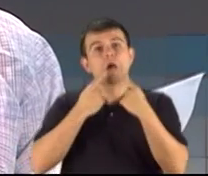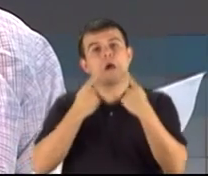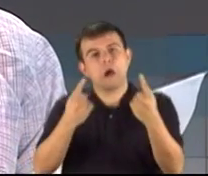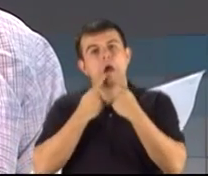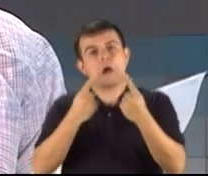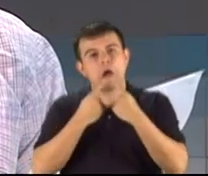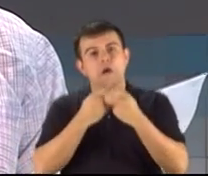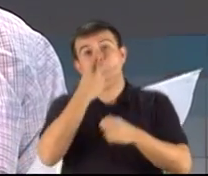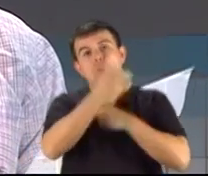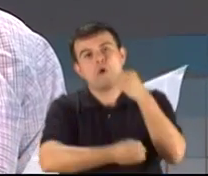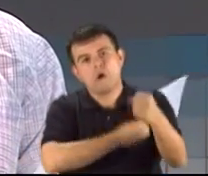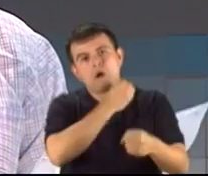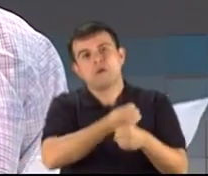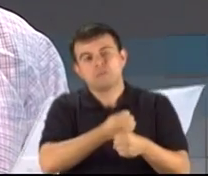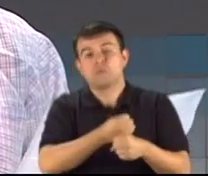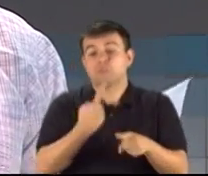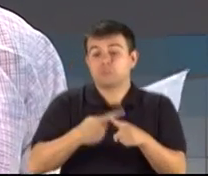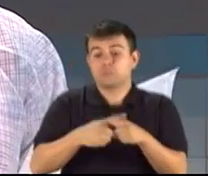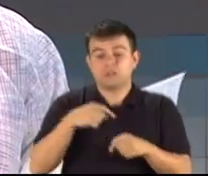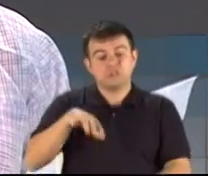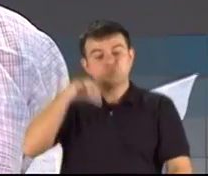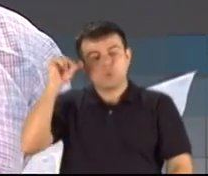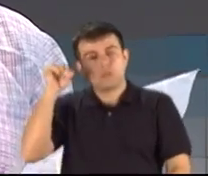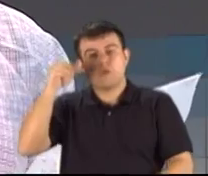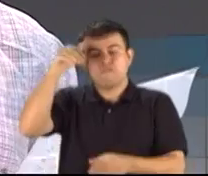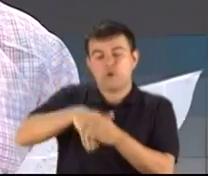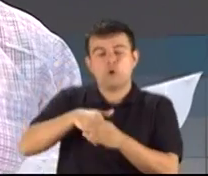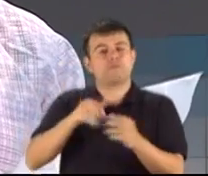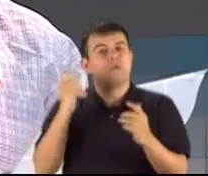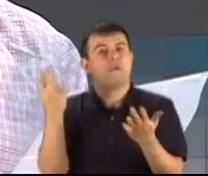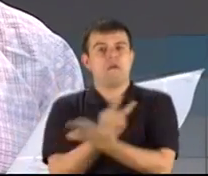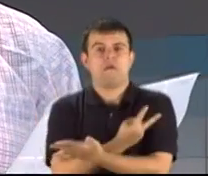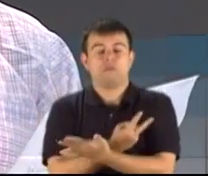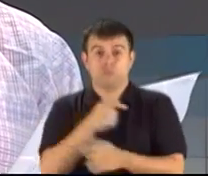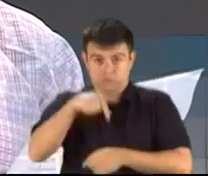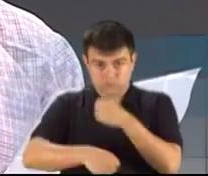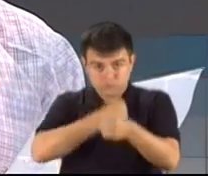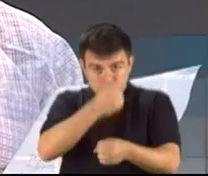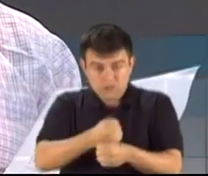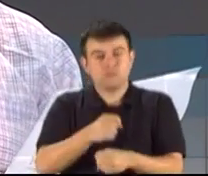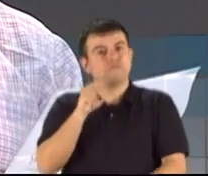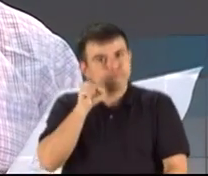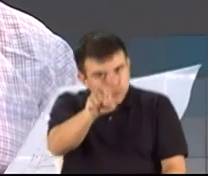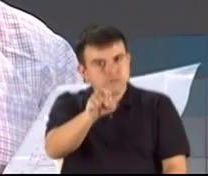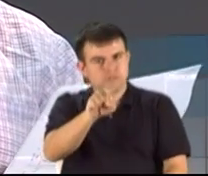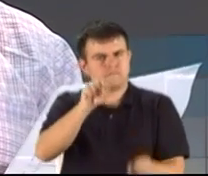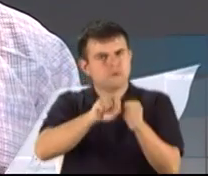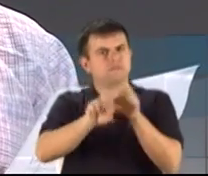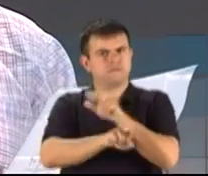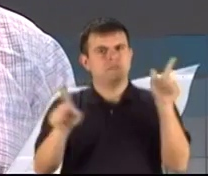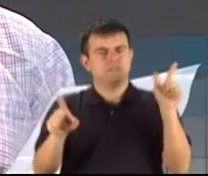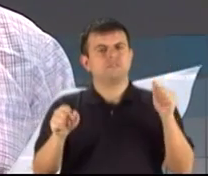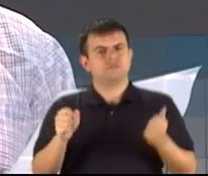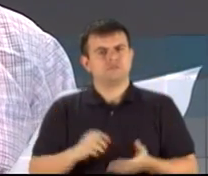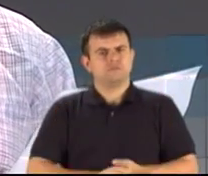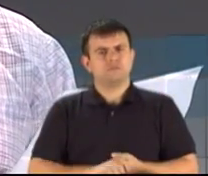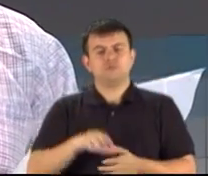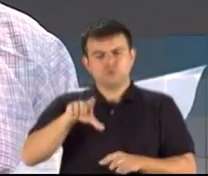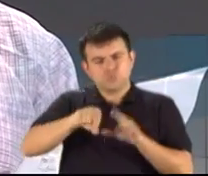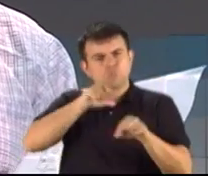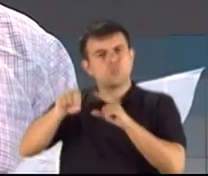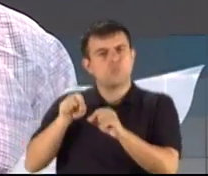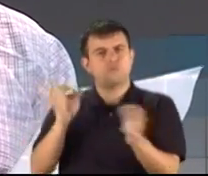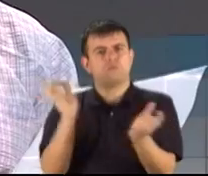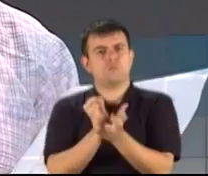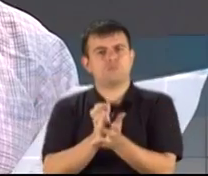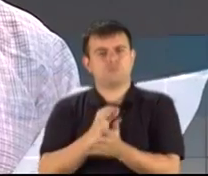longos anos de sua própria escolha errada. Neste ano, você, faça diferente, escolha os candidatos do PMN que